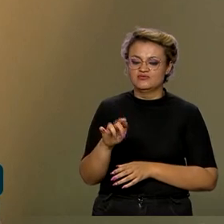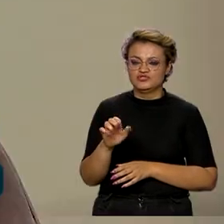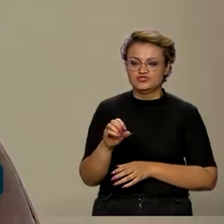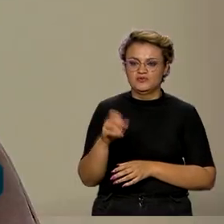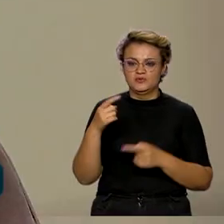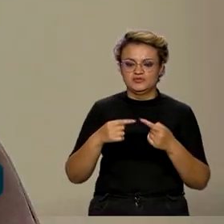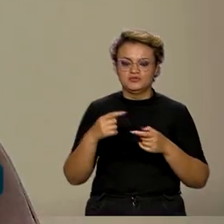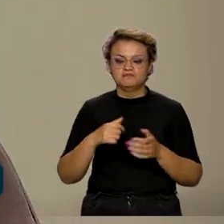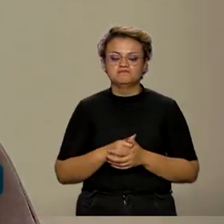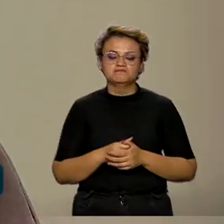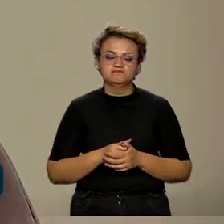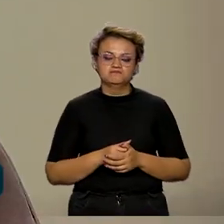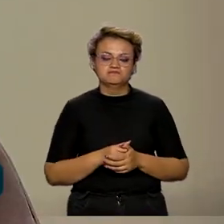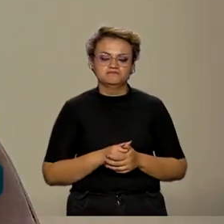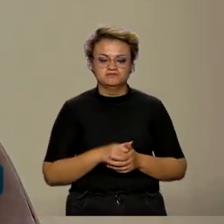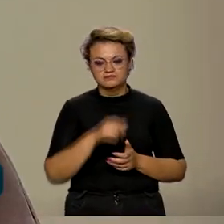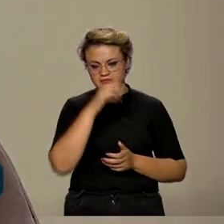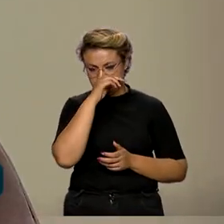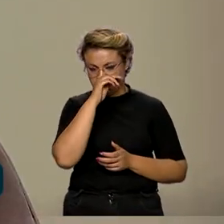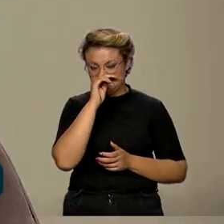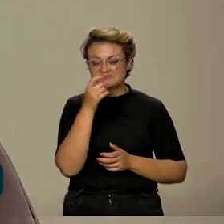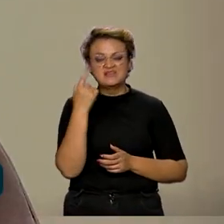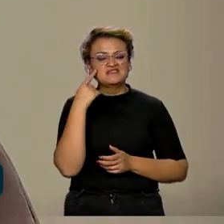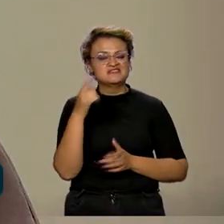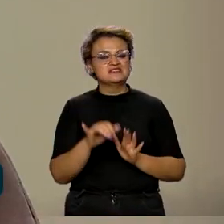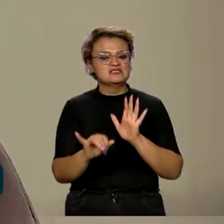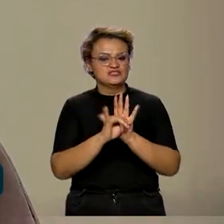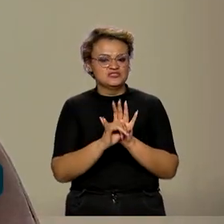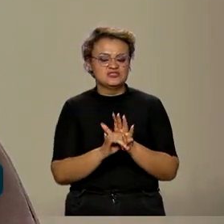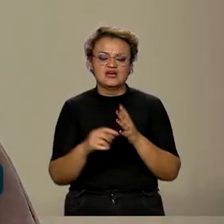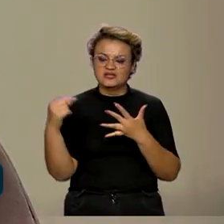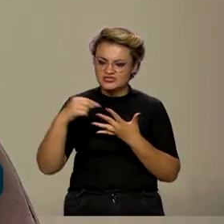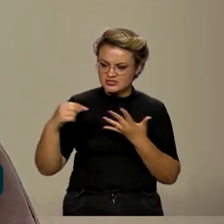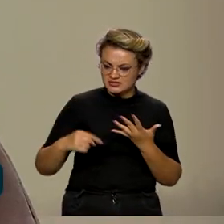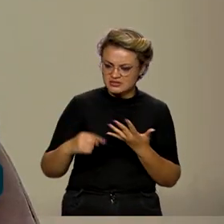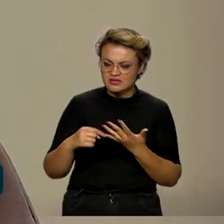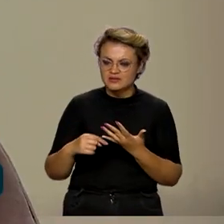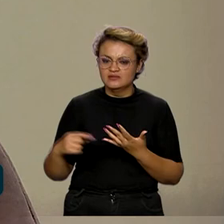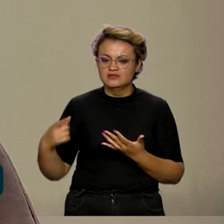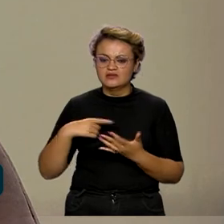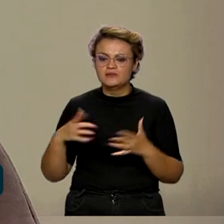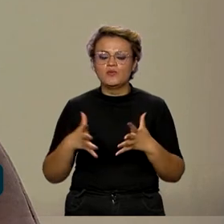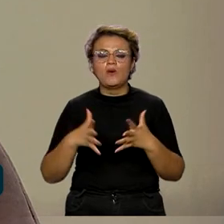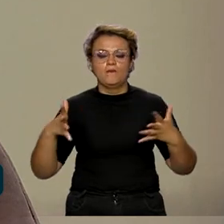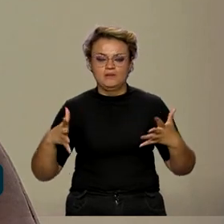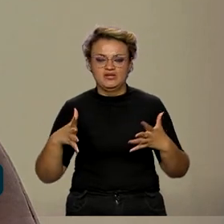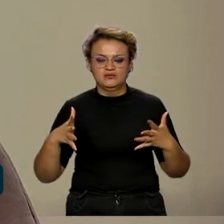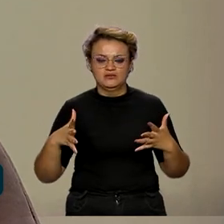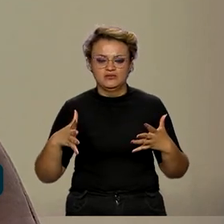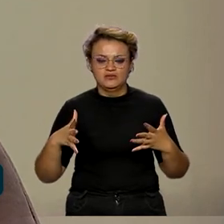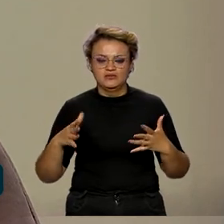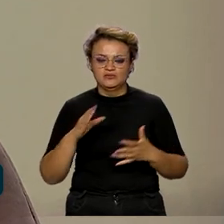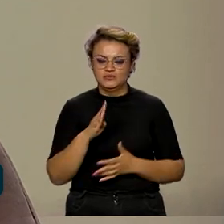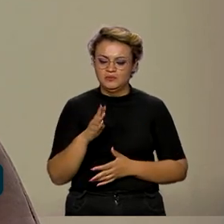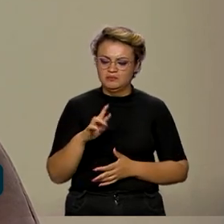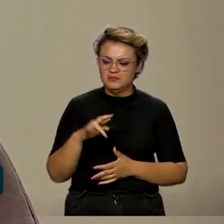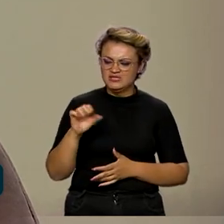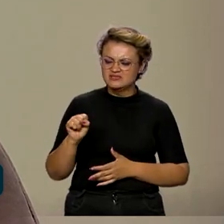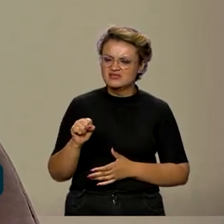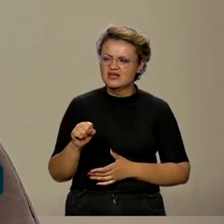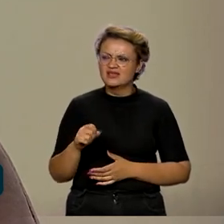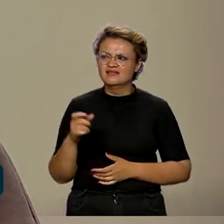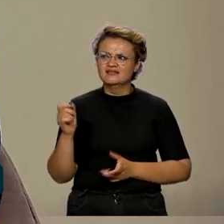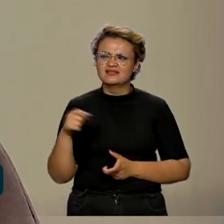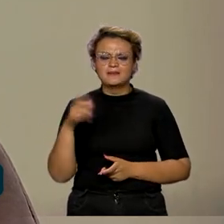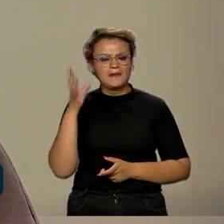E respeitando-se essa identidade, esses critérios para a expansão do bloco, dá para